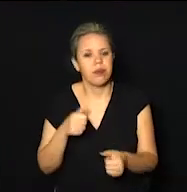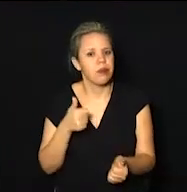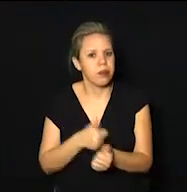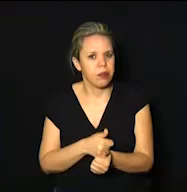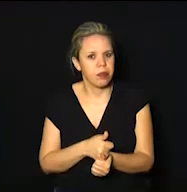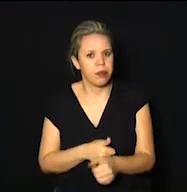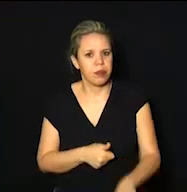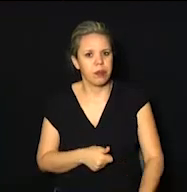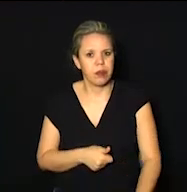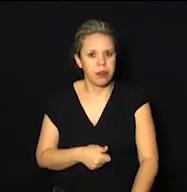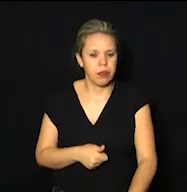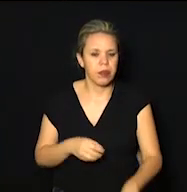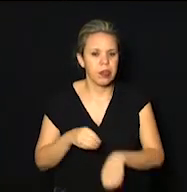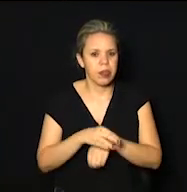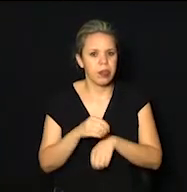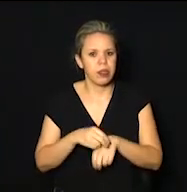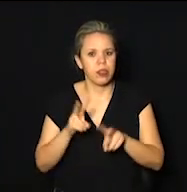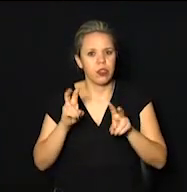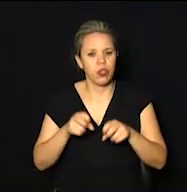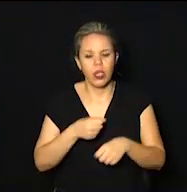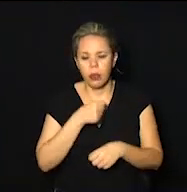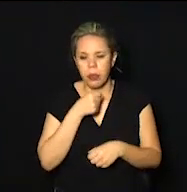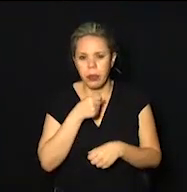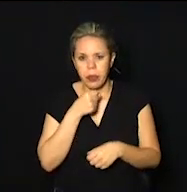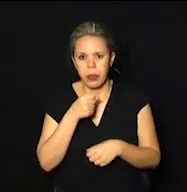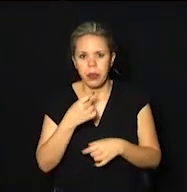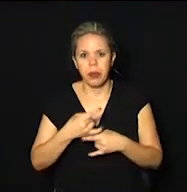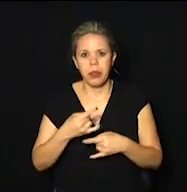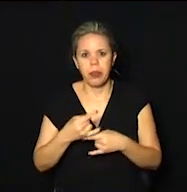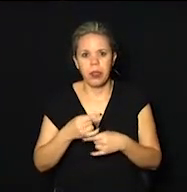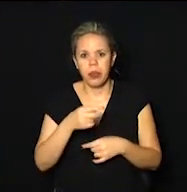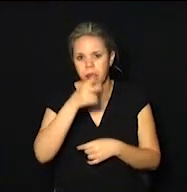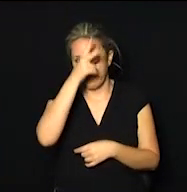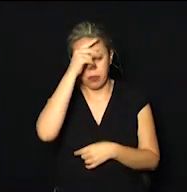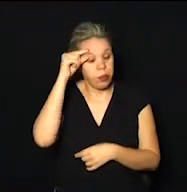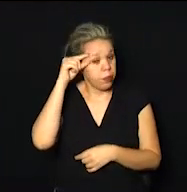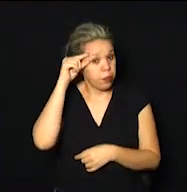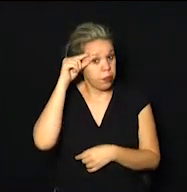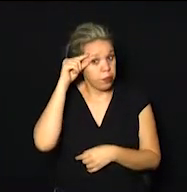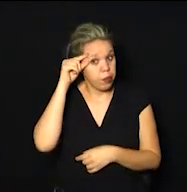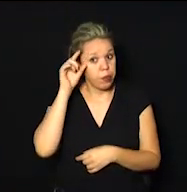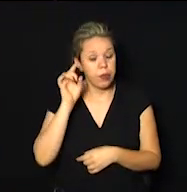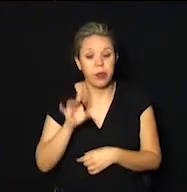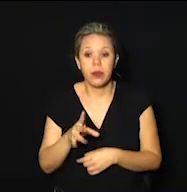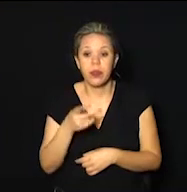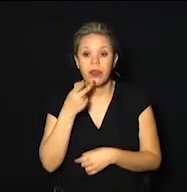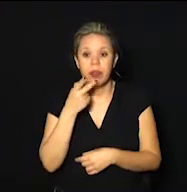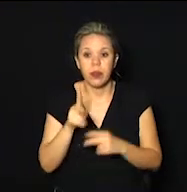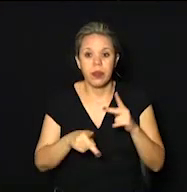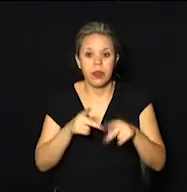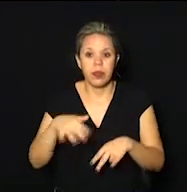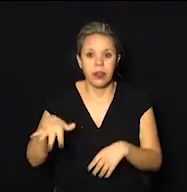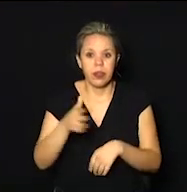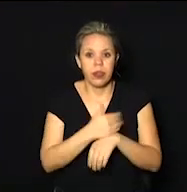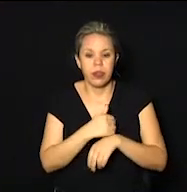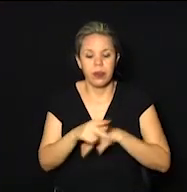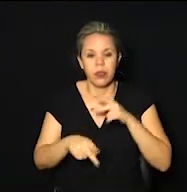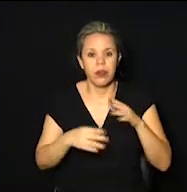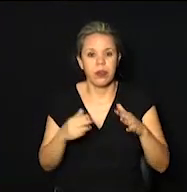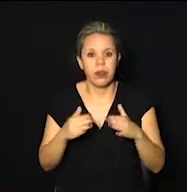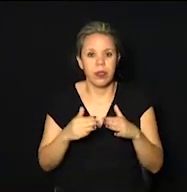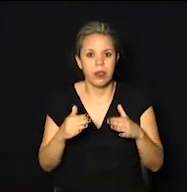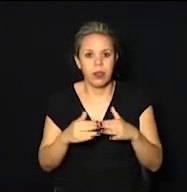trazendo a repercussão da coletiva do prefeito Jonas Donizete. Só para a gente já falar para o pessoal, adiantar para o pessoal de casa.